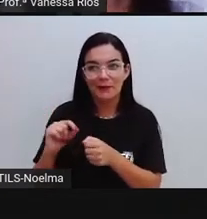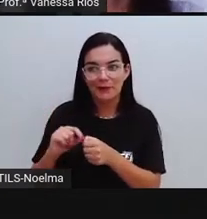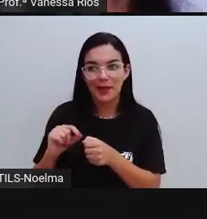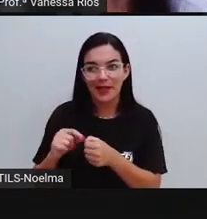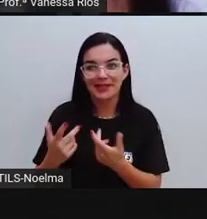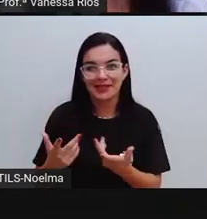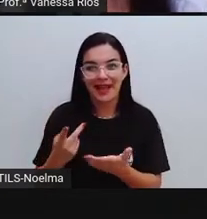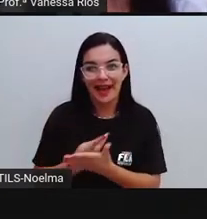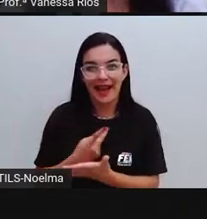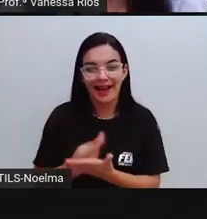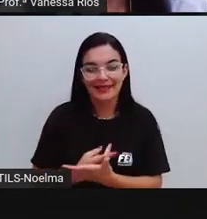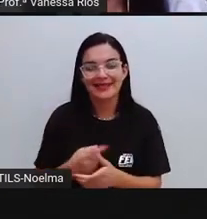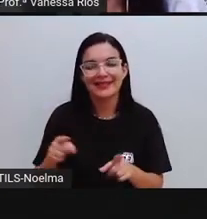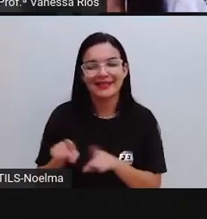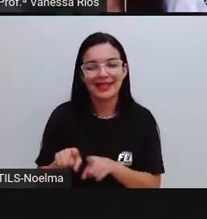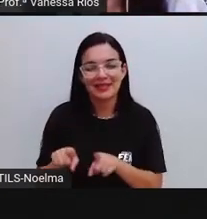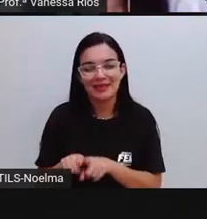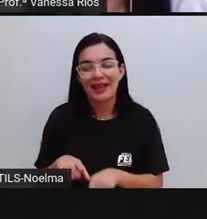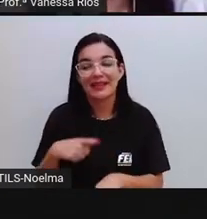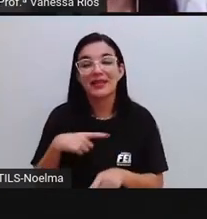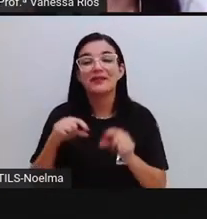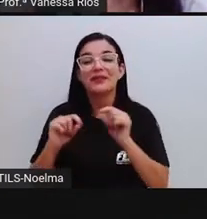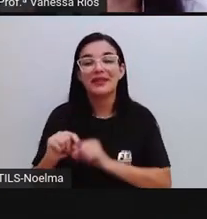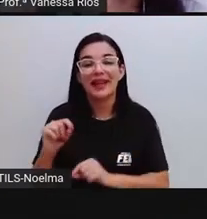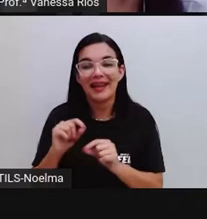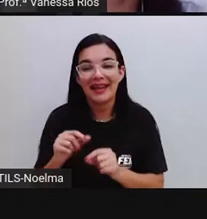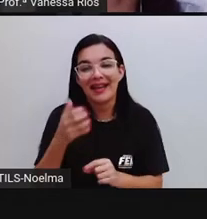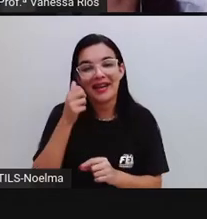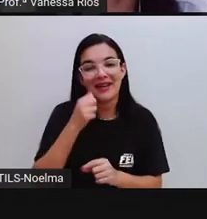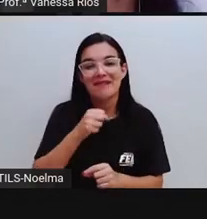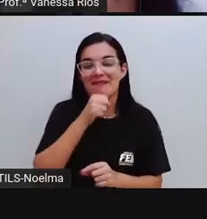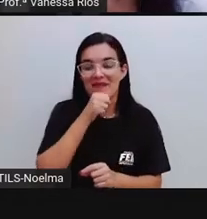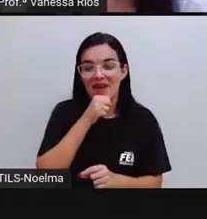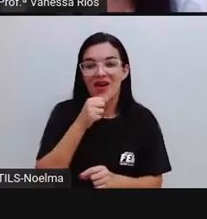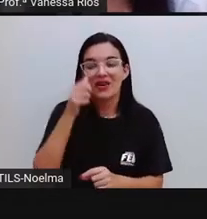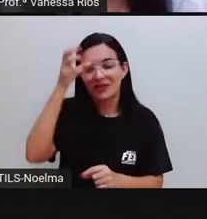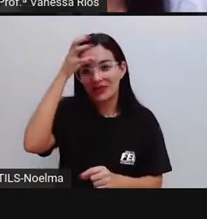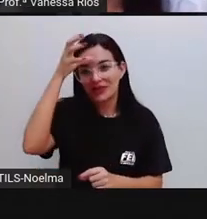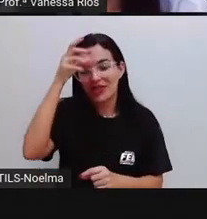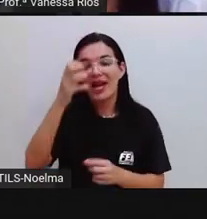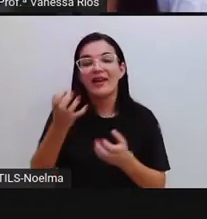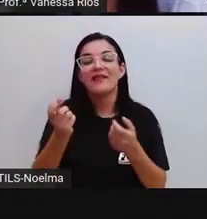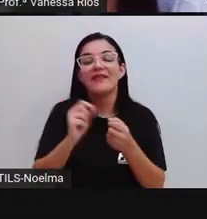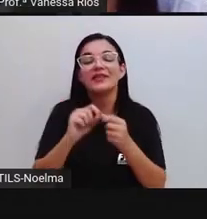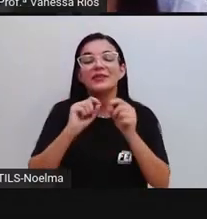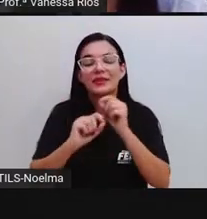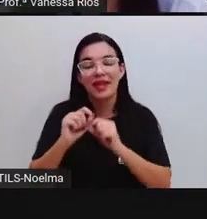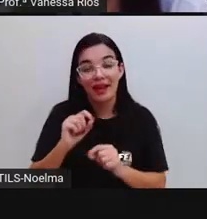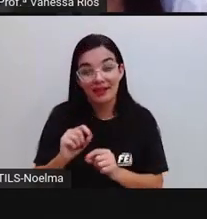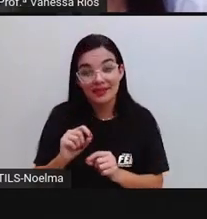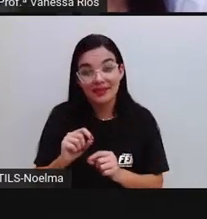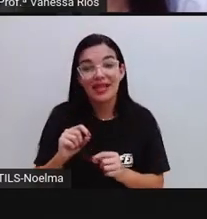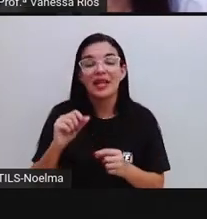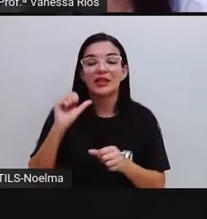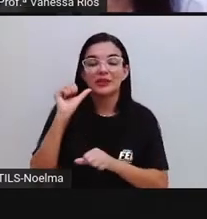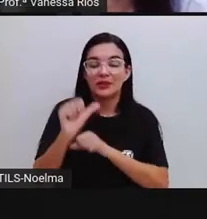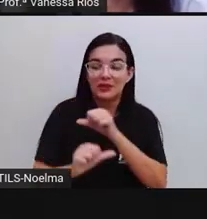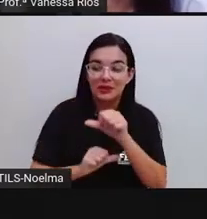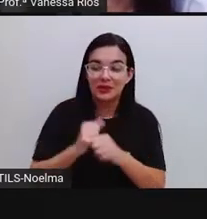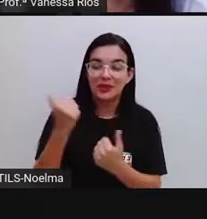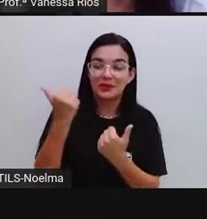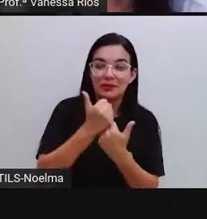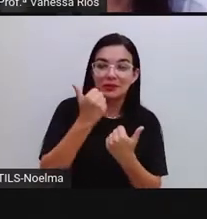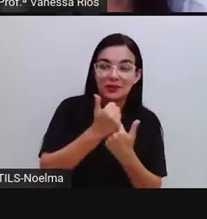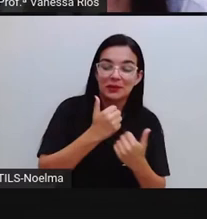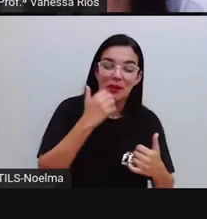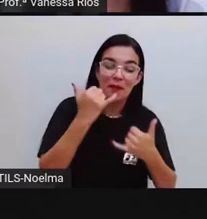causou, uma solução que não foi agradável para ele. Até então, a brincadeira estava divertida, mas ele aí se